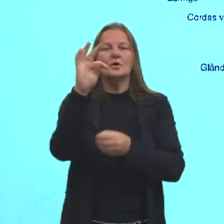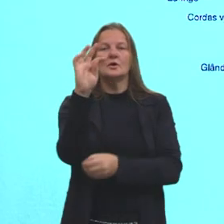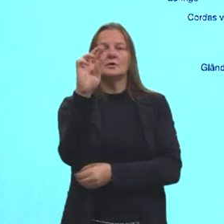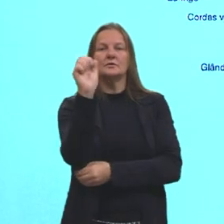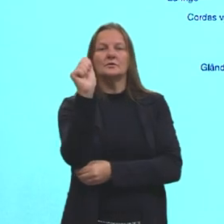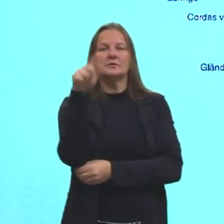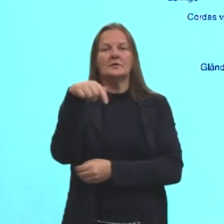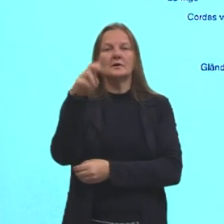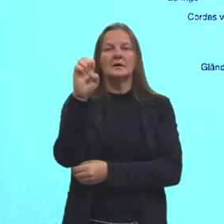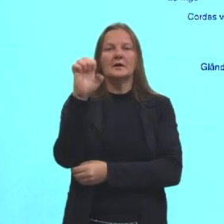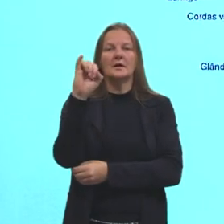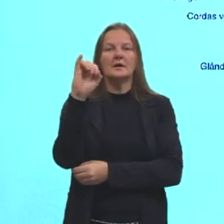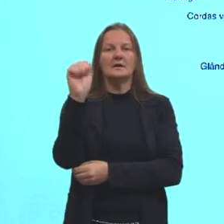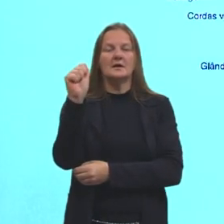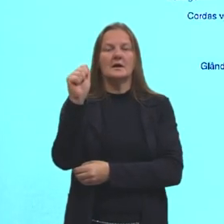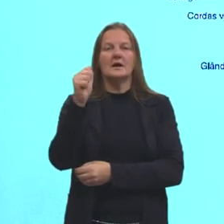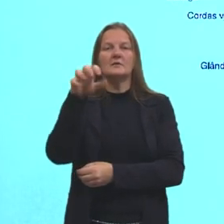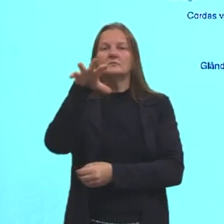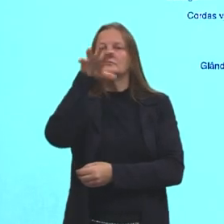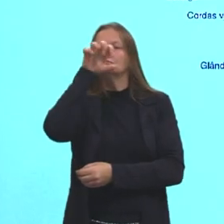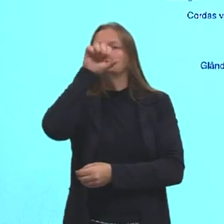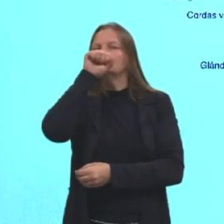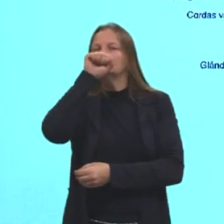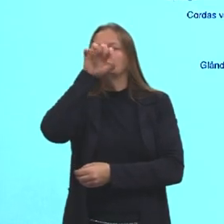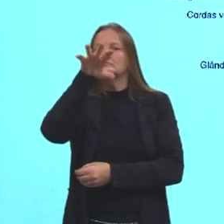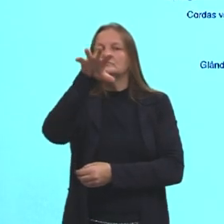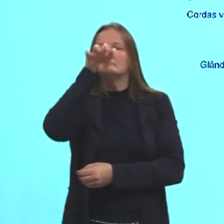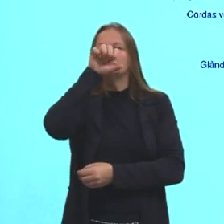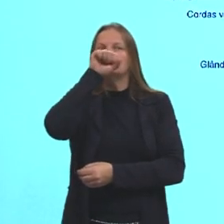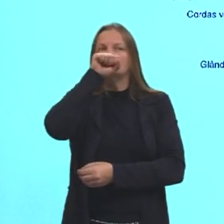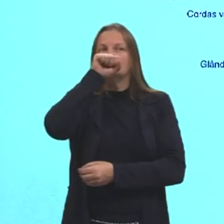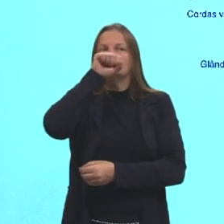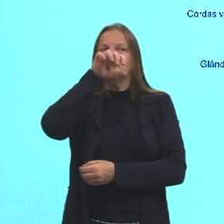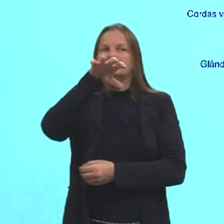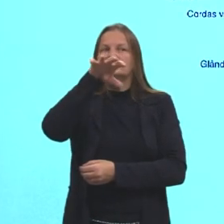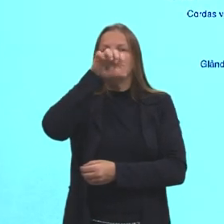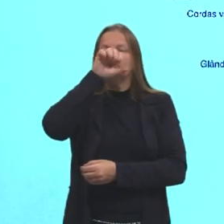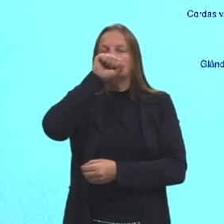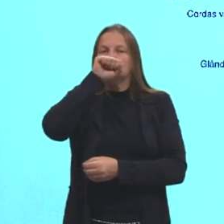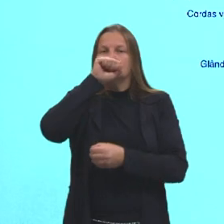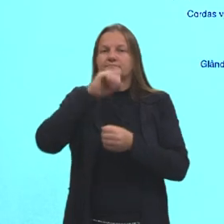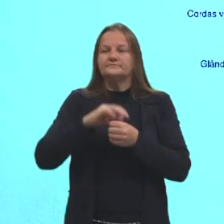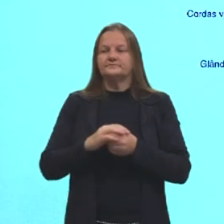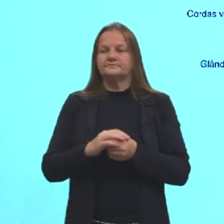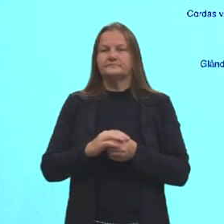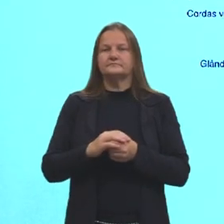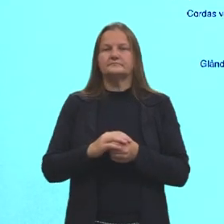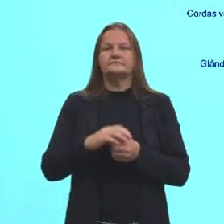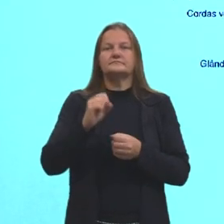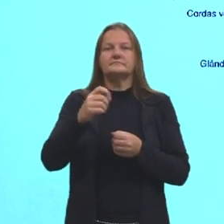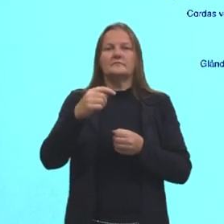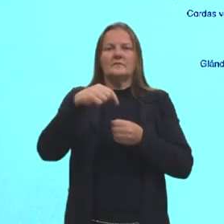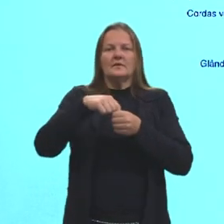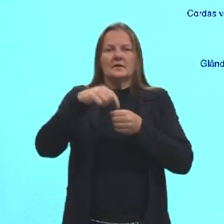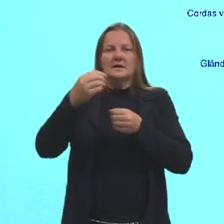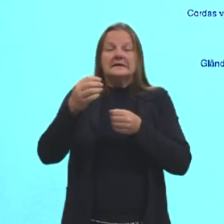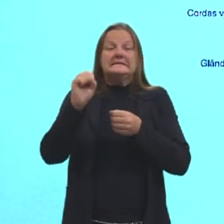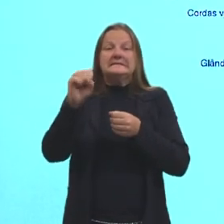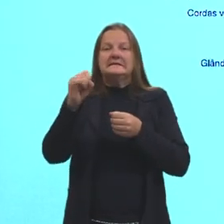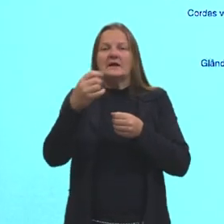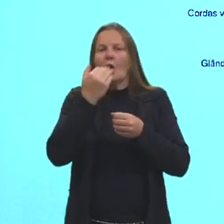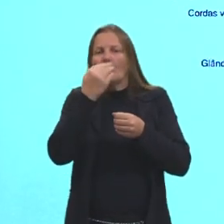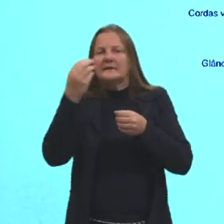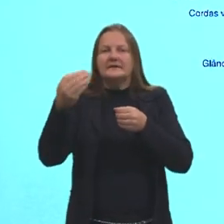Na traqueia, vai passar o ar só. Pelo menos é o que é para passar, né? É o ar. Se entrar alguma coisa aqui que não é, pode dar